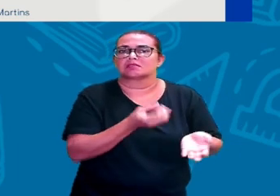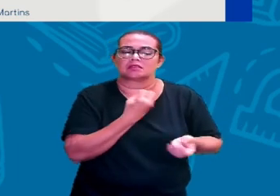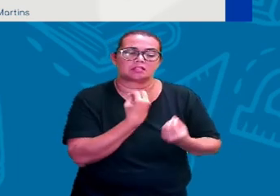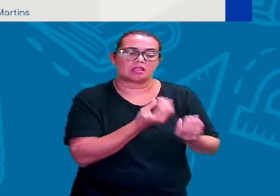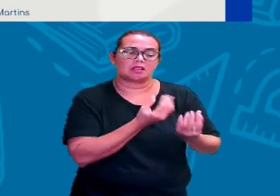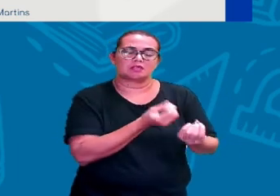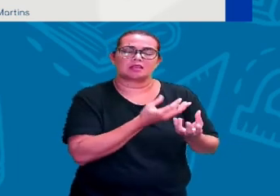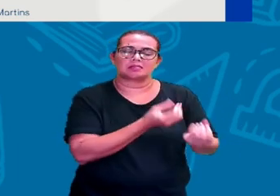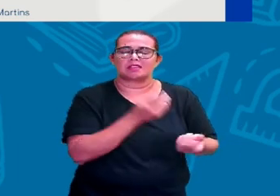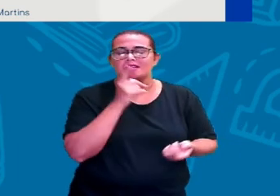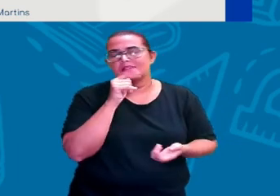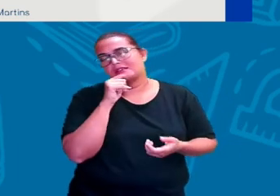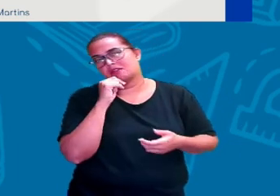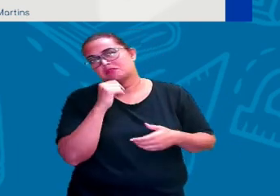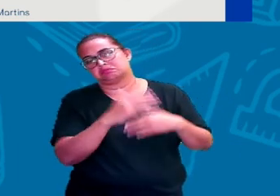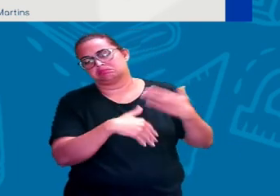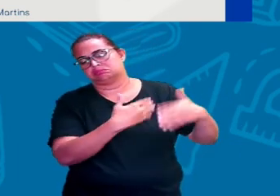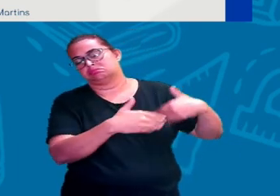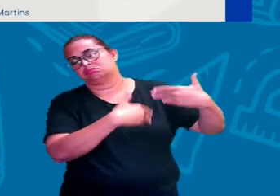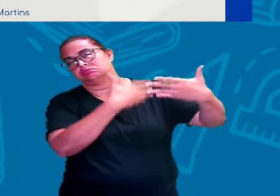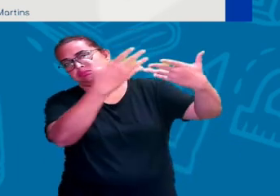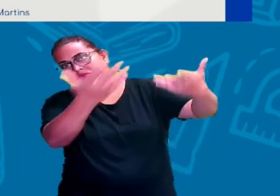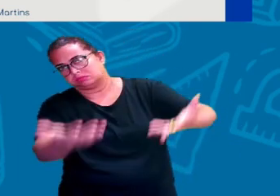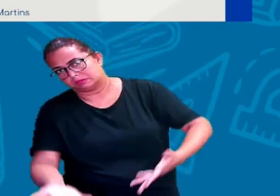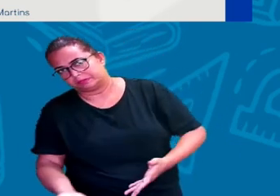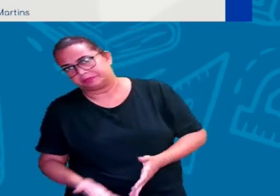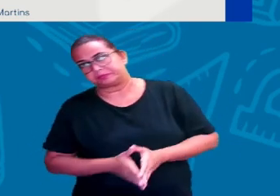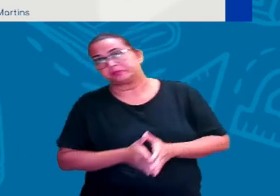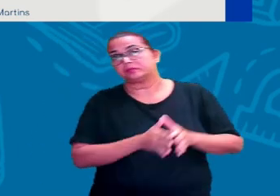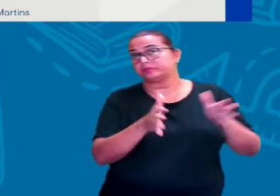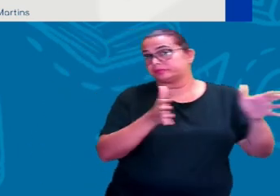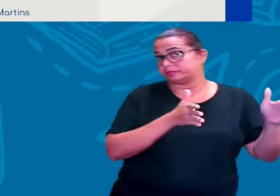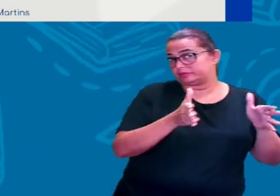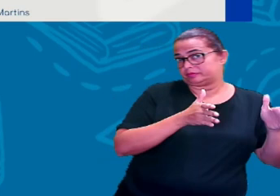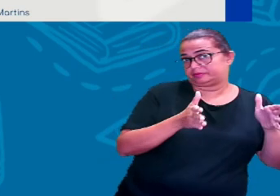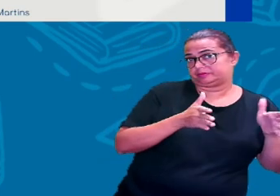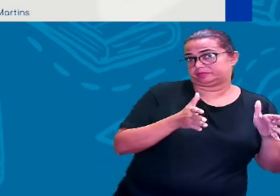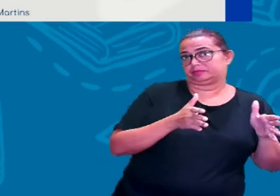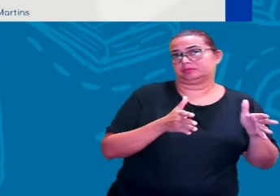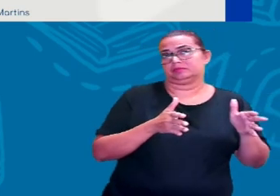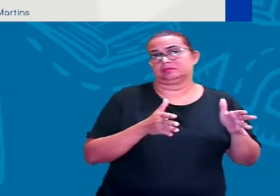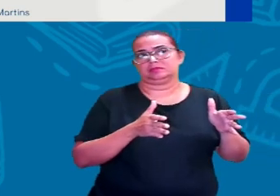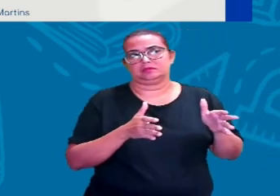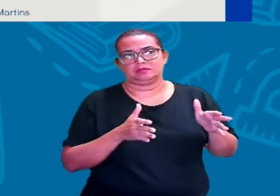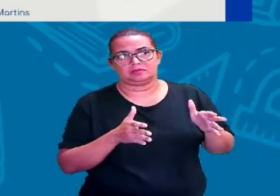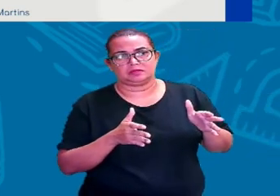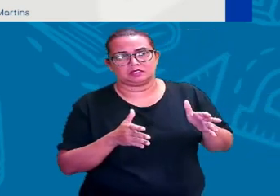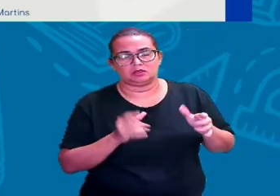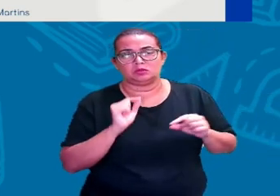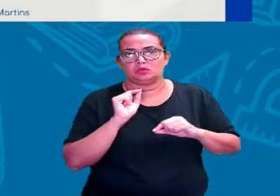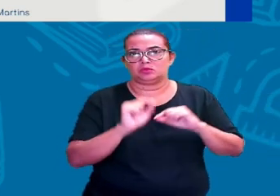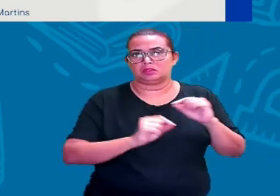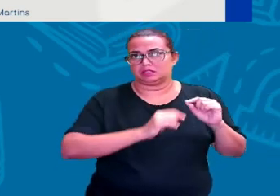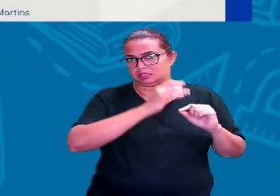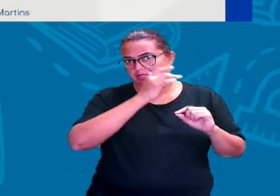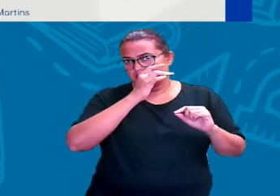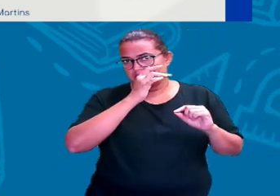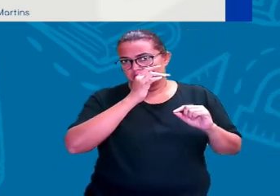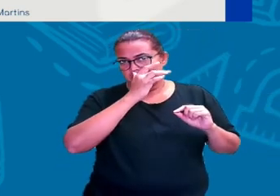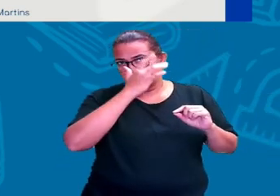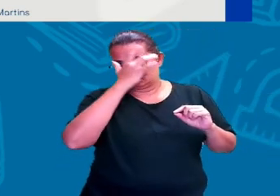Então, aí nesse período, como eu já falei para vocês, a gente começa a se sedentarizar, ou seja, a se